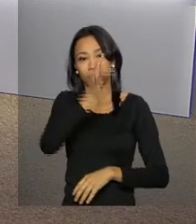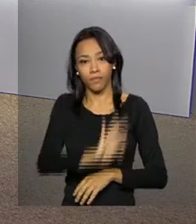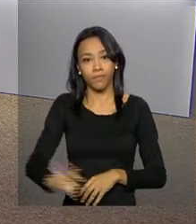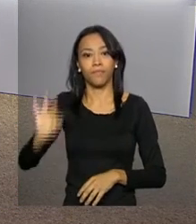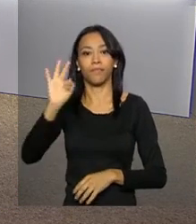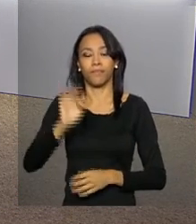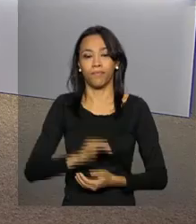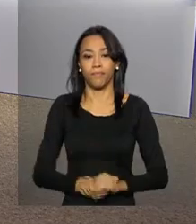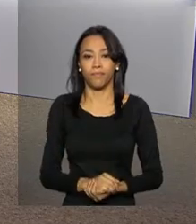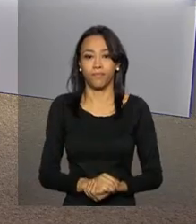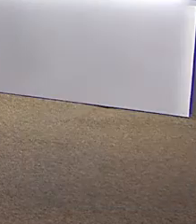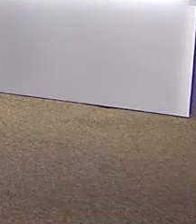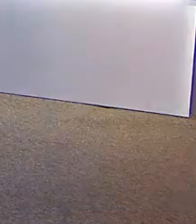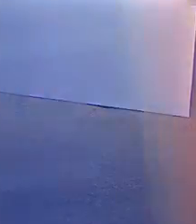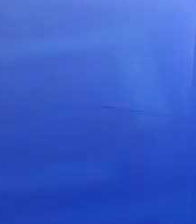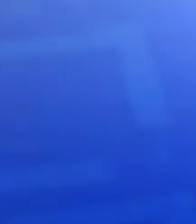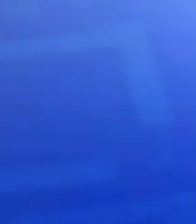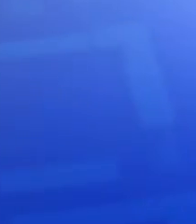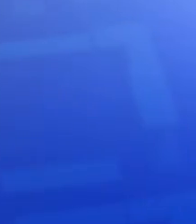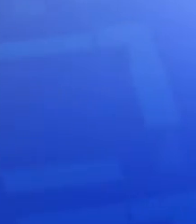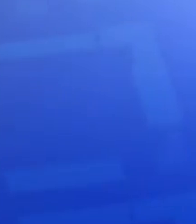NBR é a TV do Governo Federal.